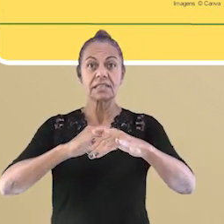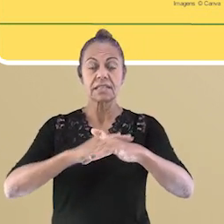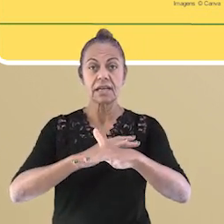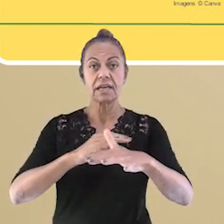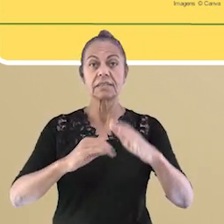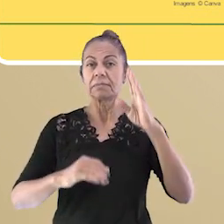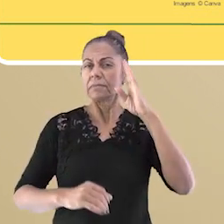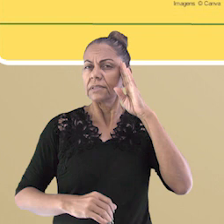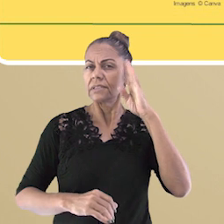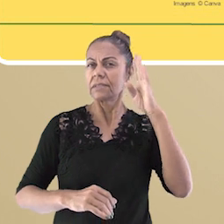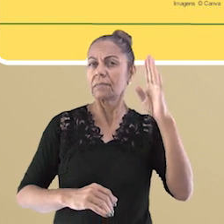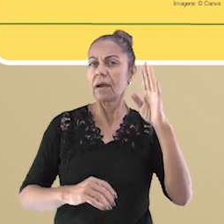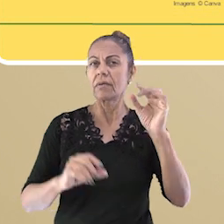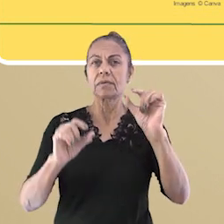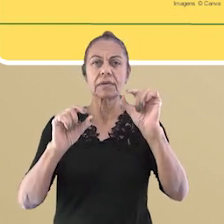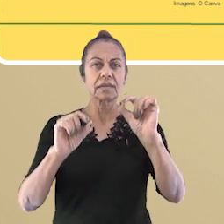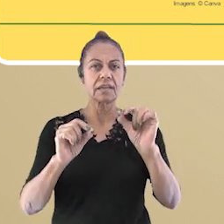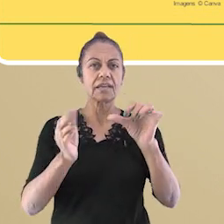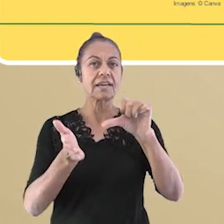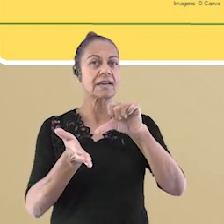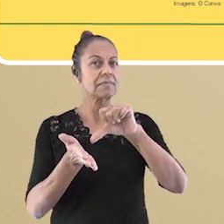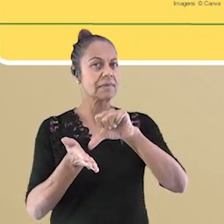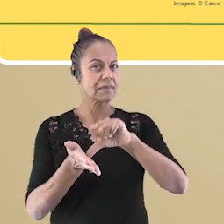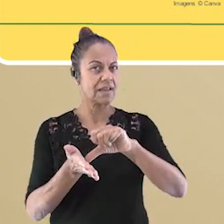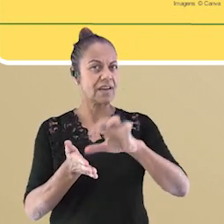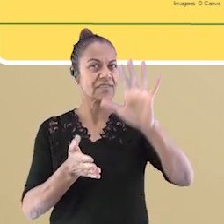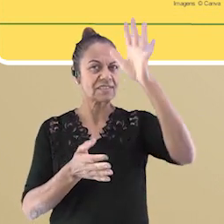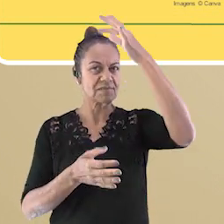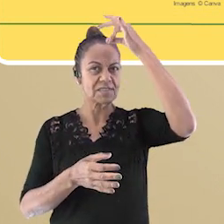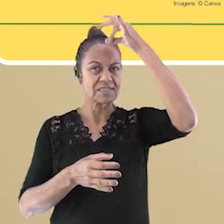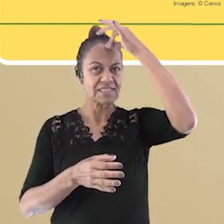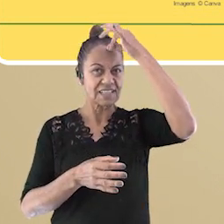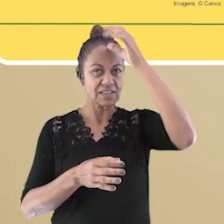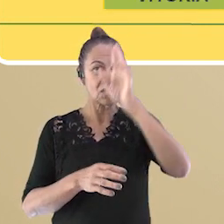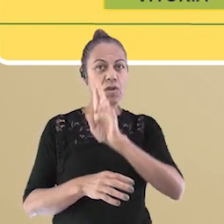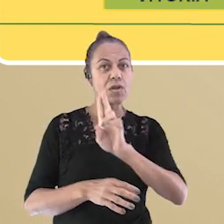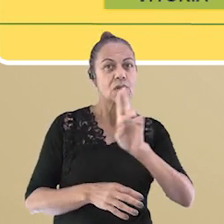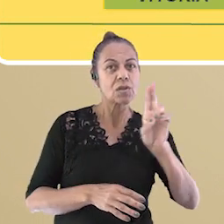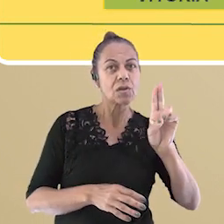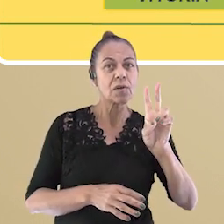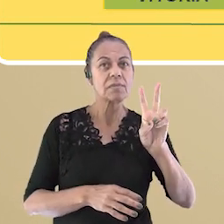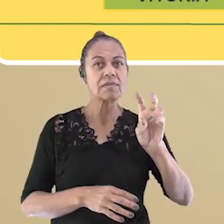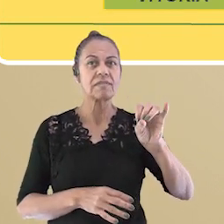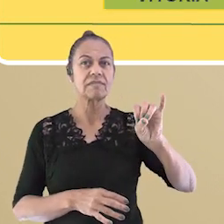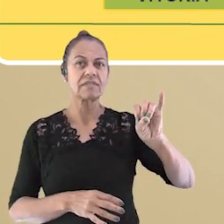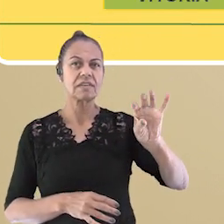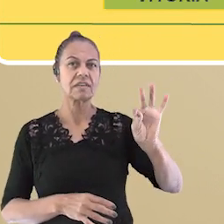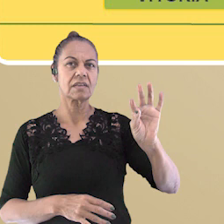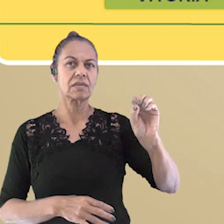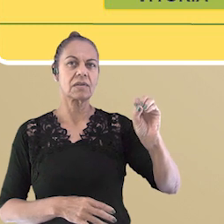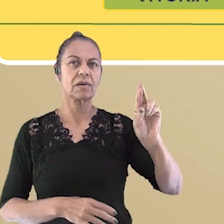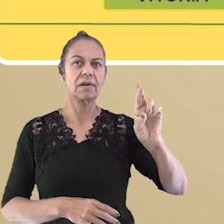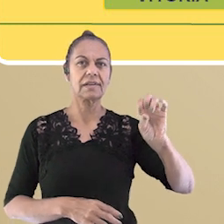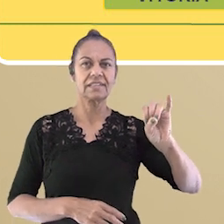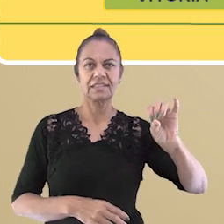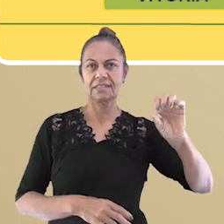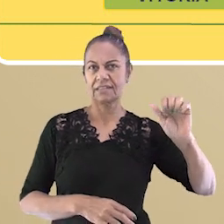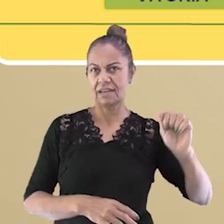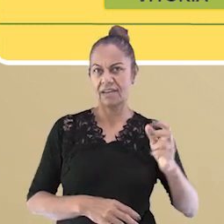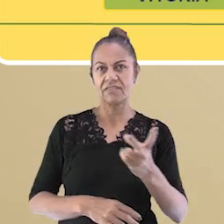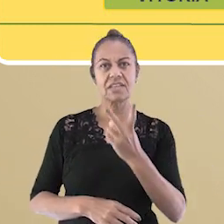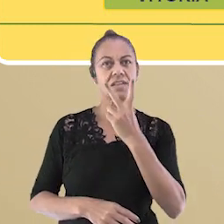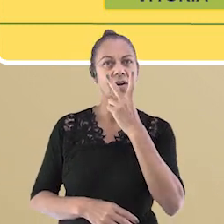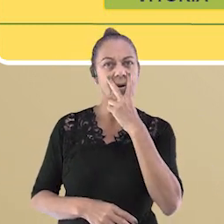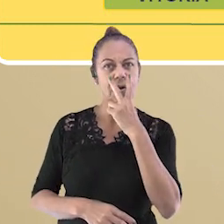que interliga os municípios é a capital do Espírito Santo, chamada Vitória. E quais são os municípios que fazem parte da Região